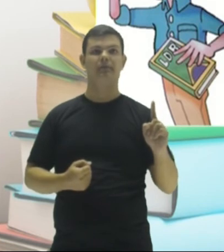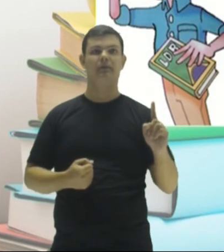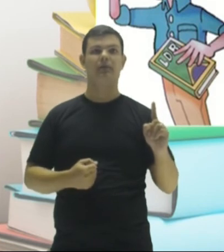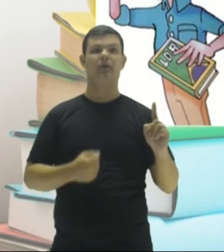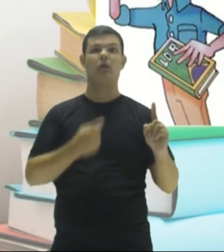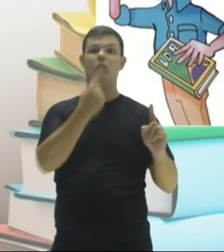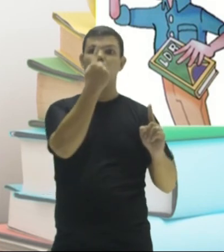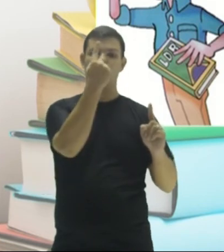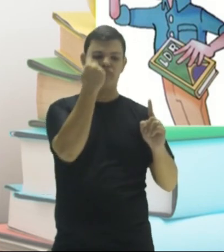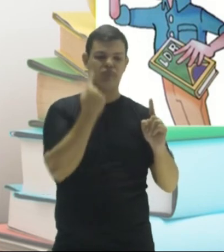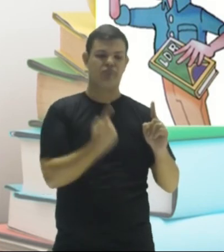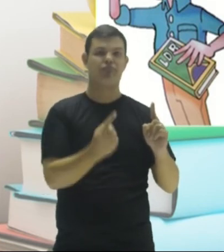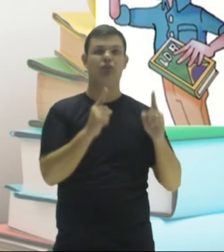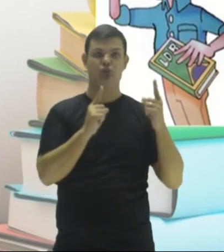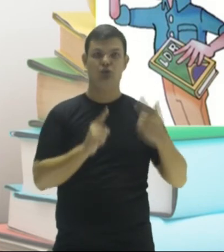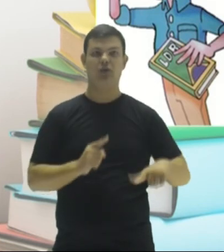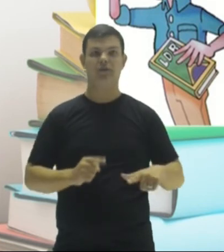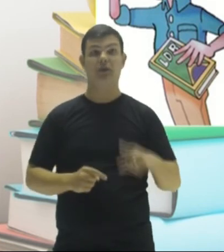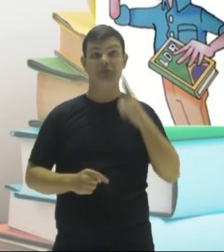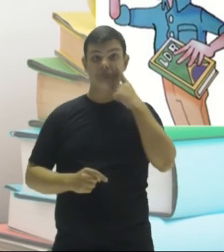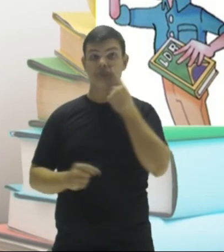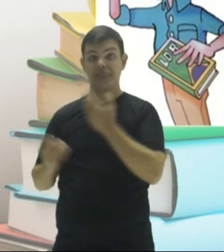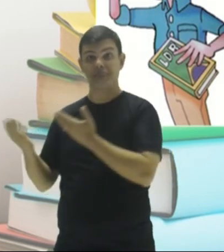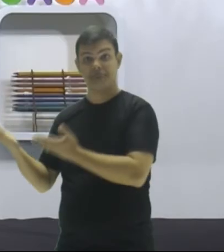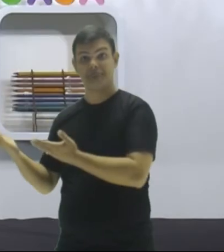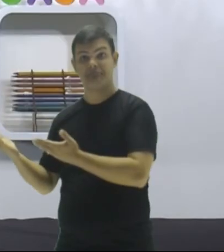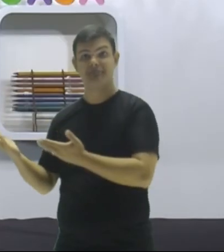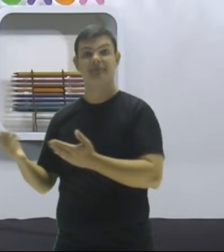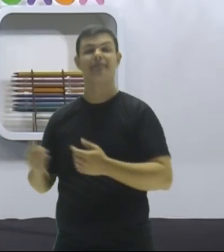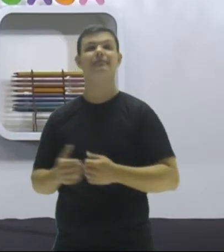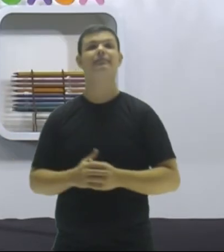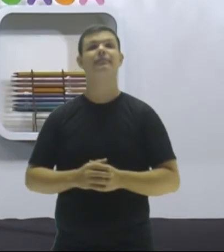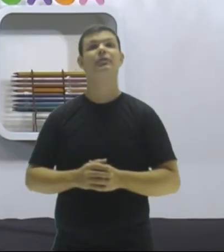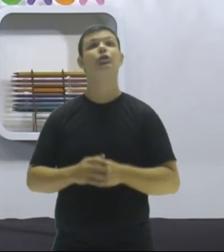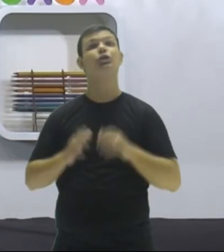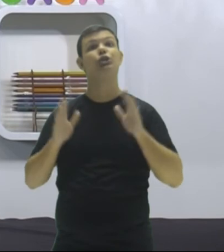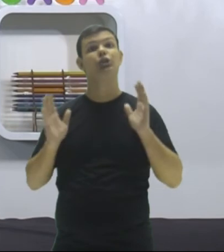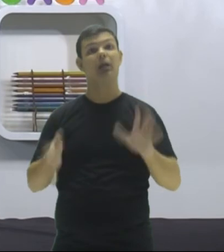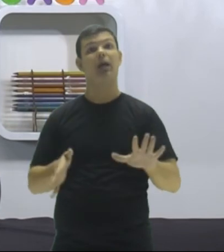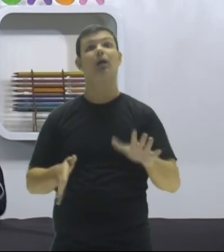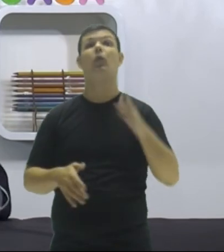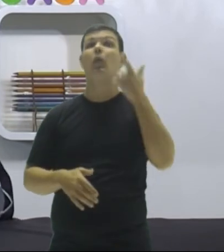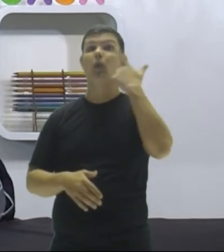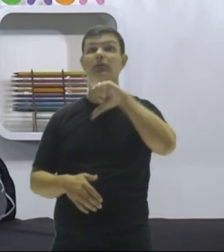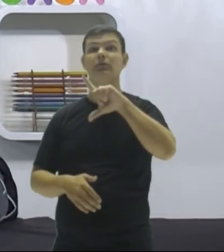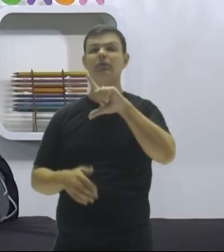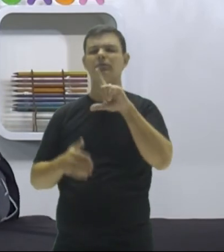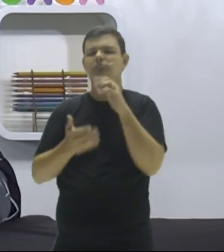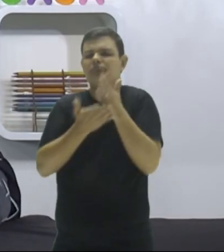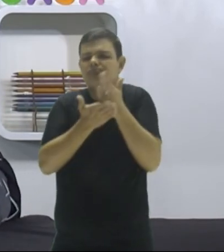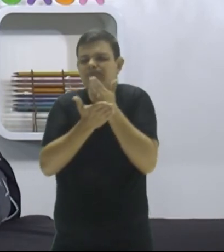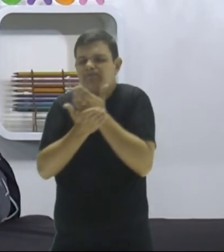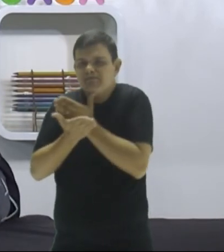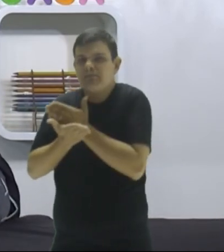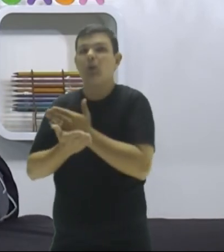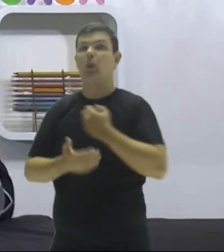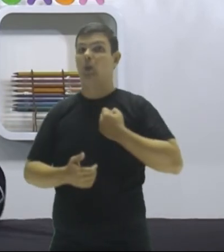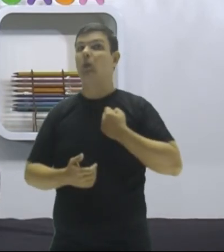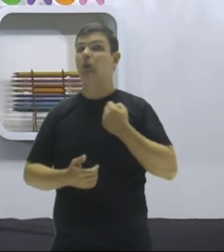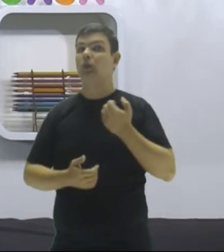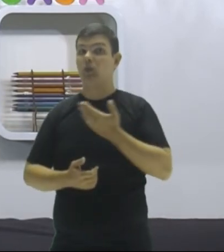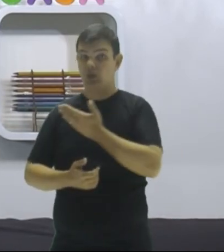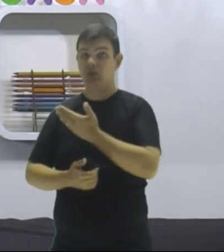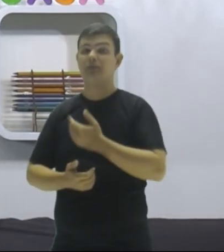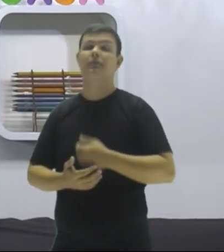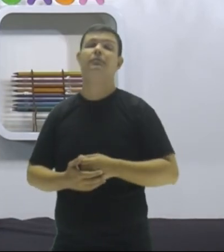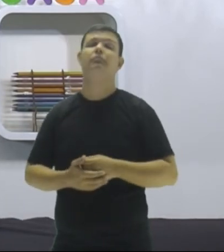repetir um. Olha aí, pessoal, vocês estão vendo que eu já fiz a decomposição do número, não é verdade? Eu